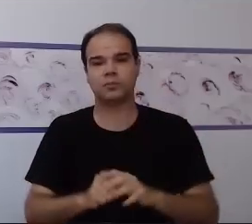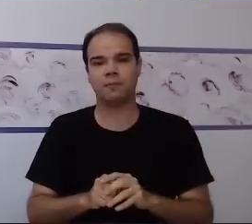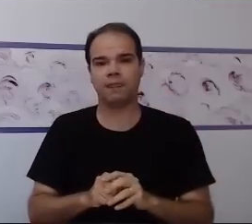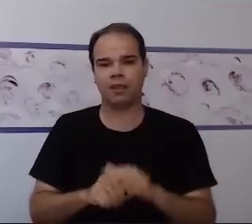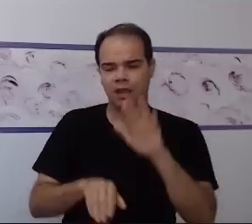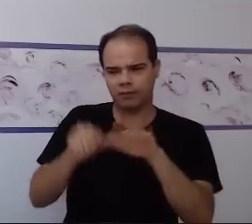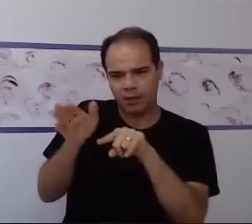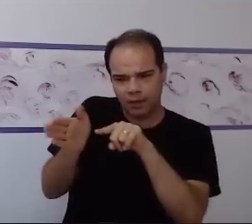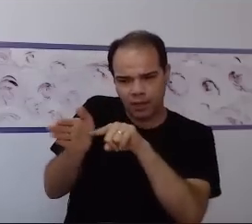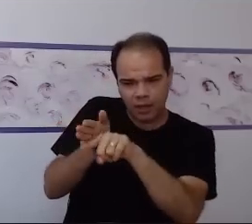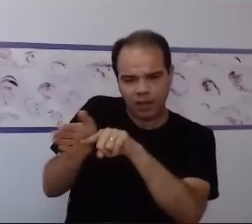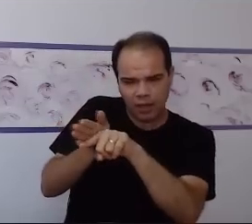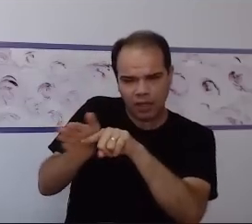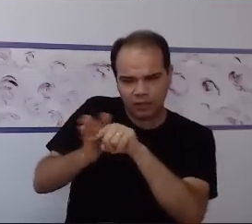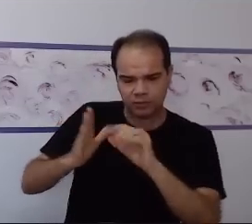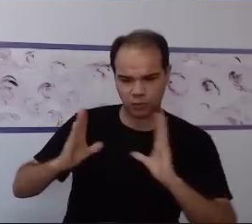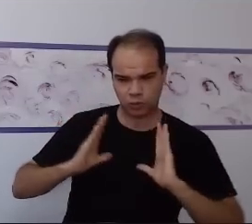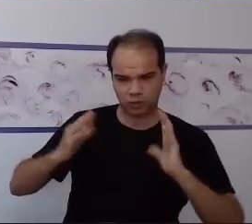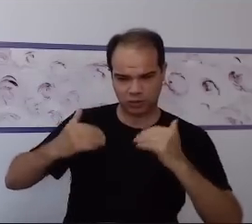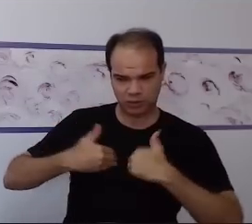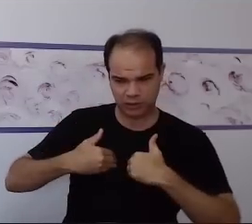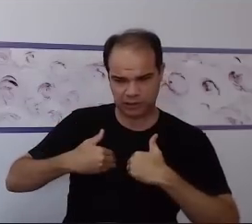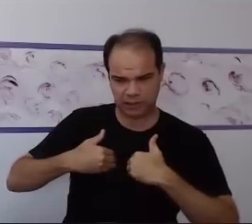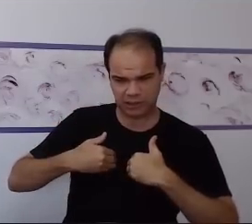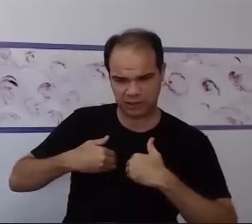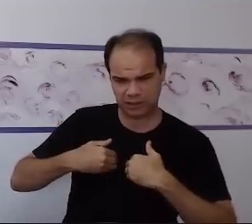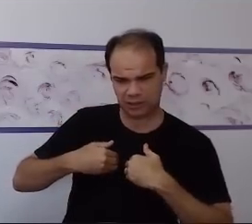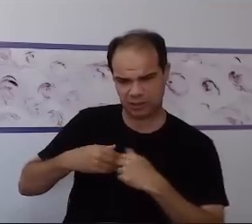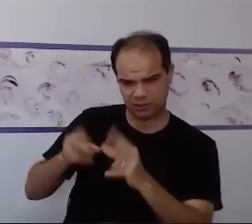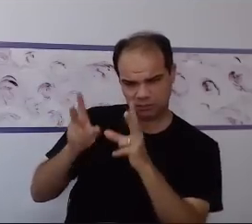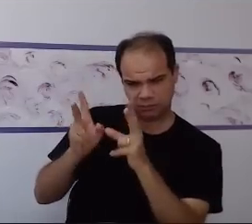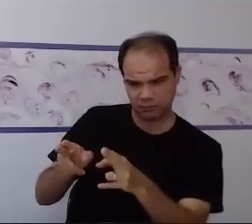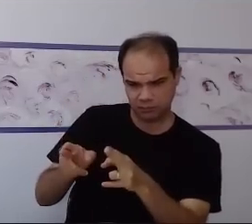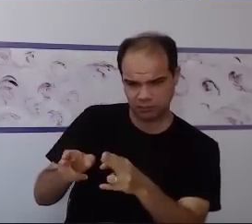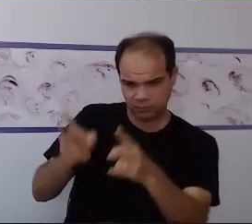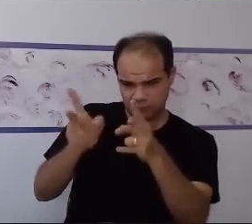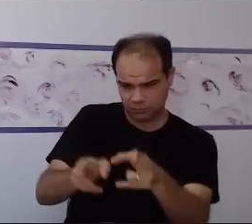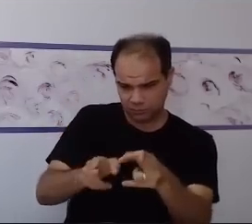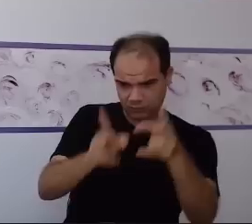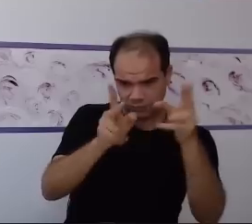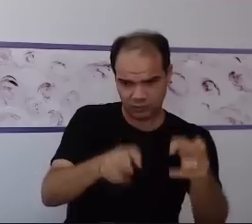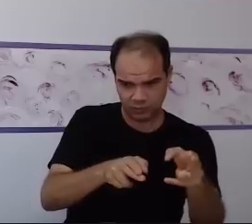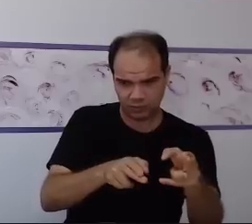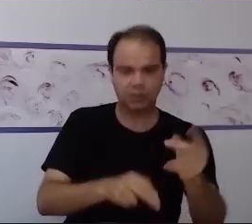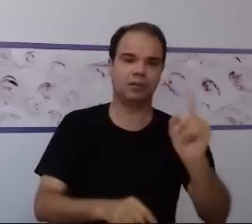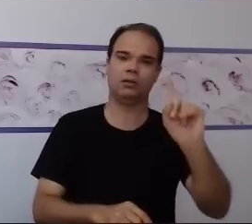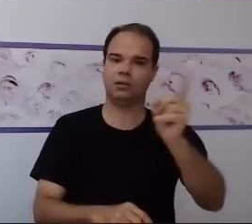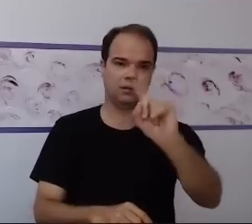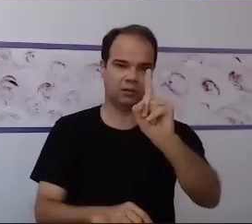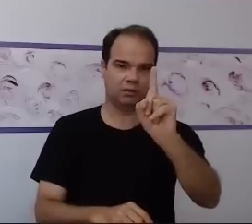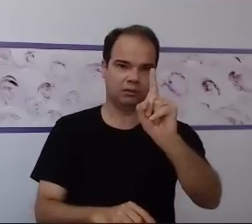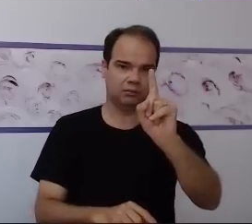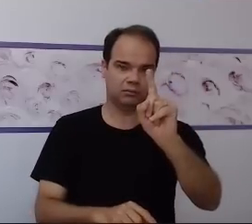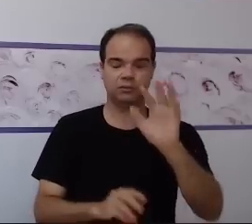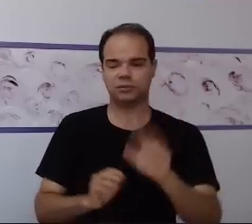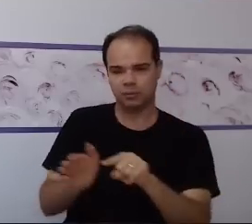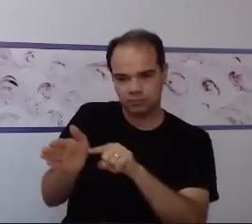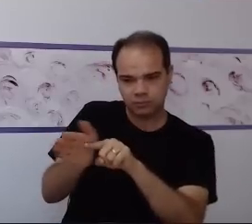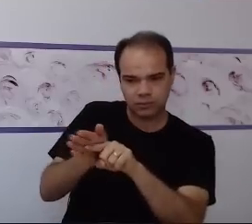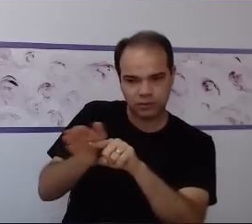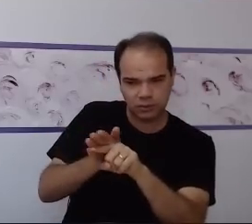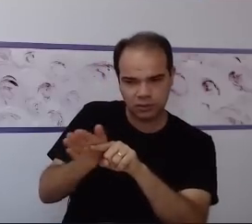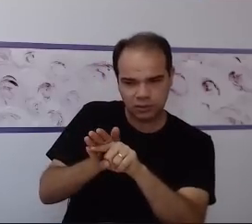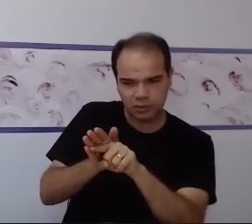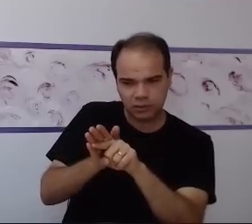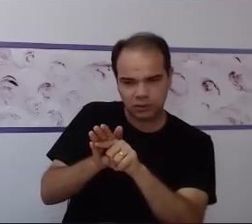transtorno do espectro autista, ela é padronizada. A avaliação e o fechamento de diagnóstico e laudo é